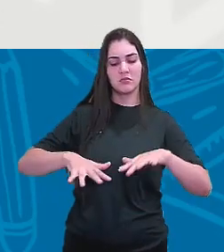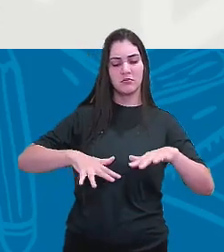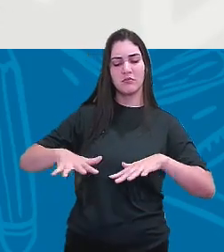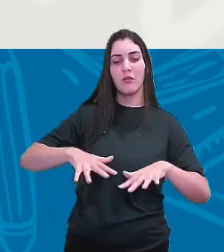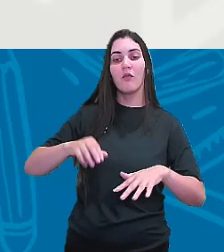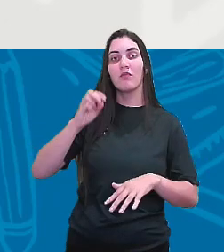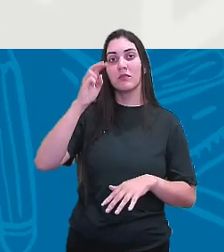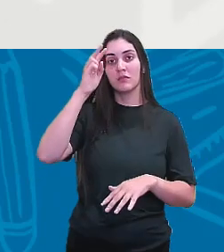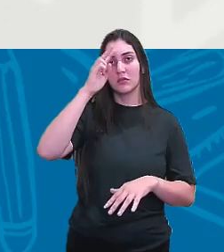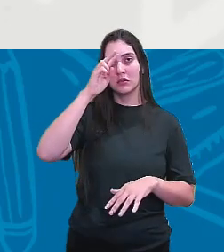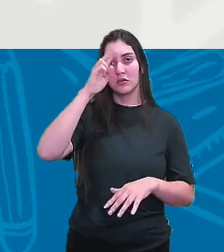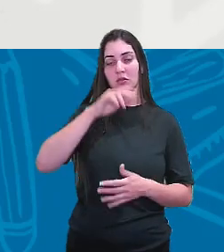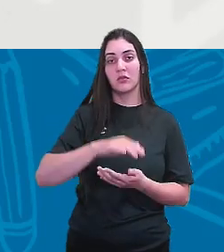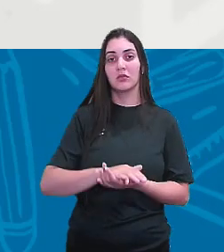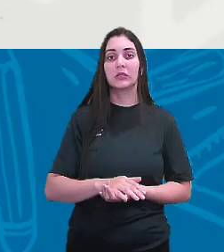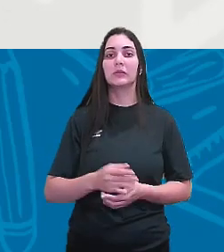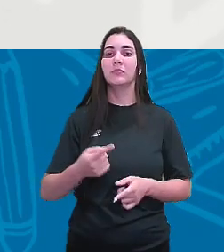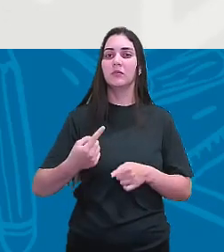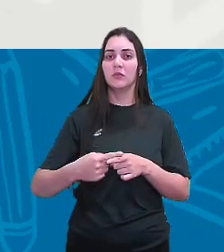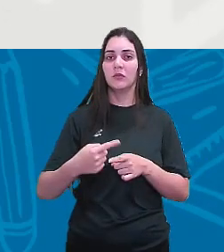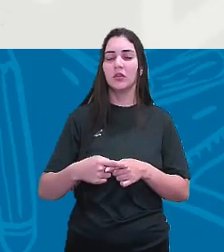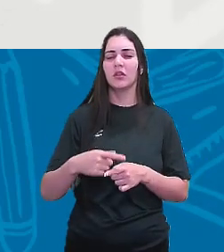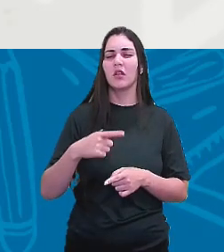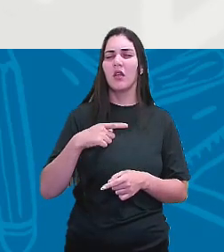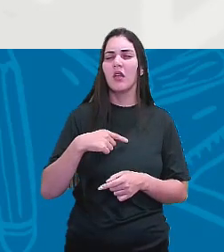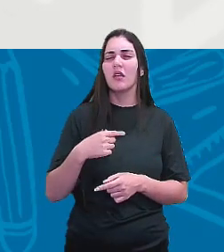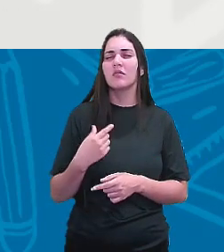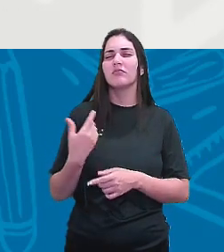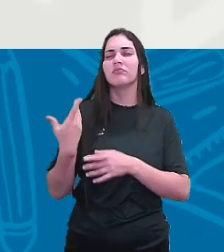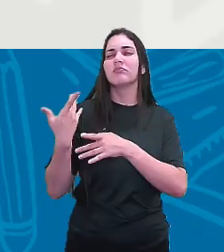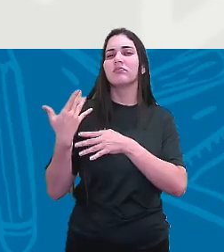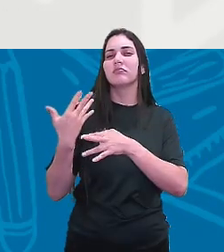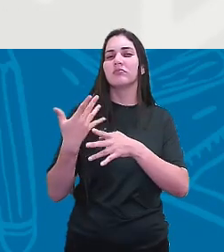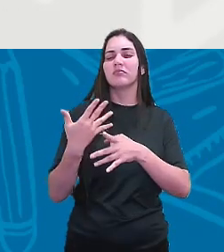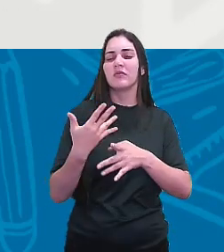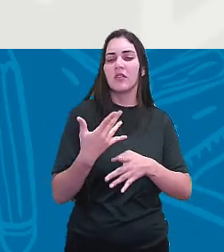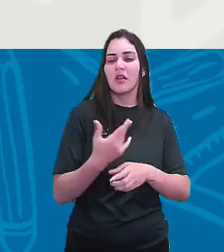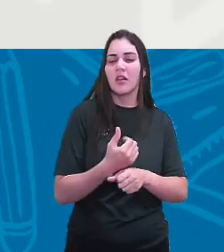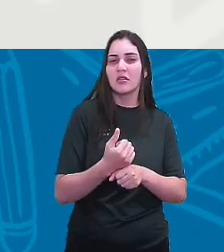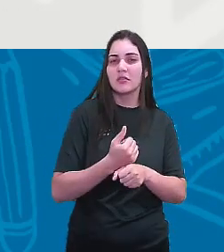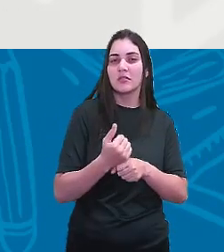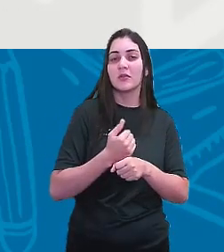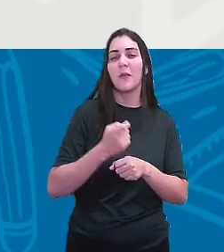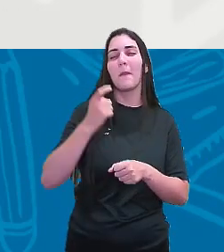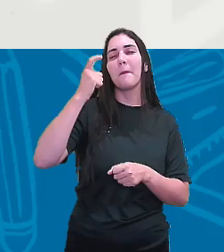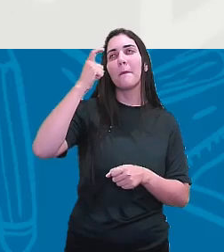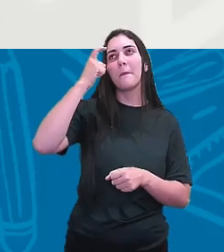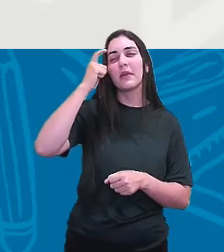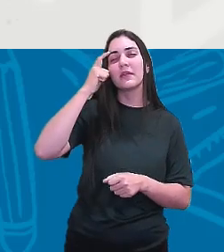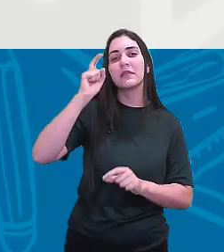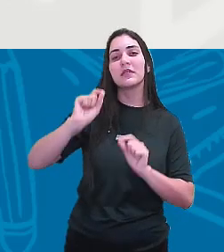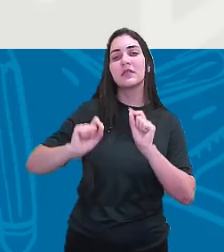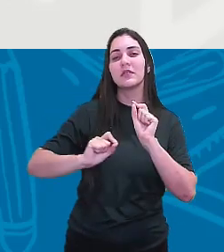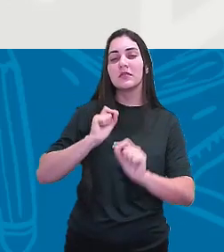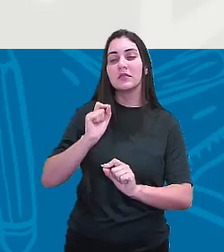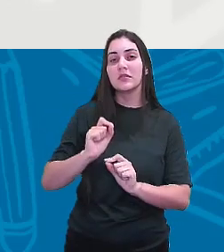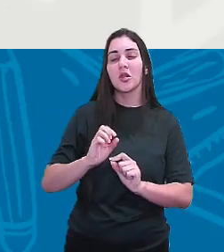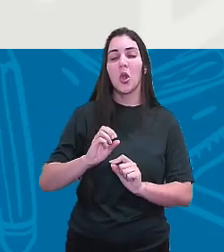histórico. Porque durante muito tempo foi pensado que ou foi